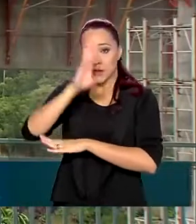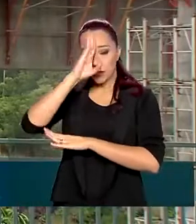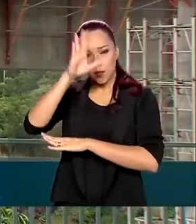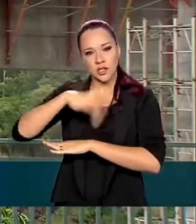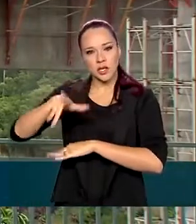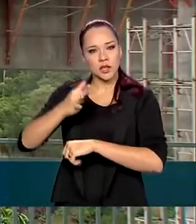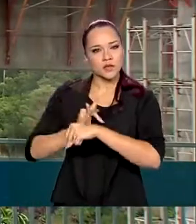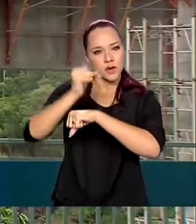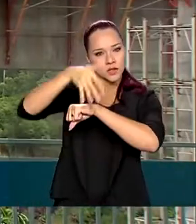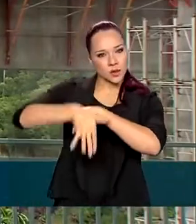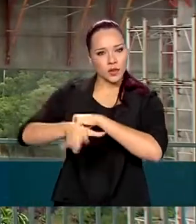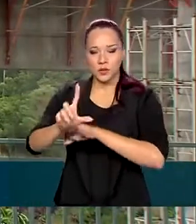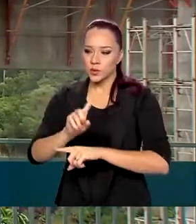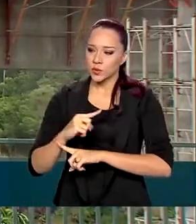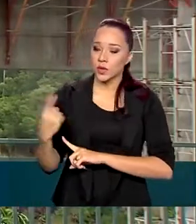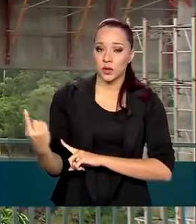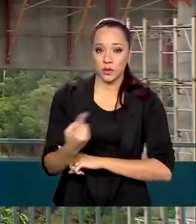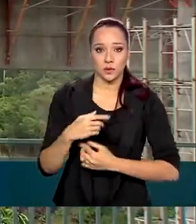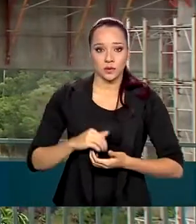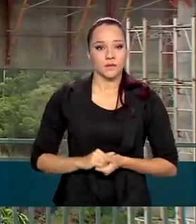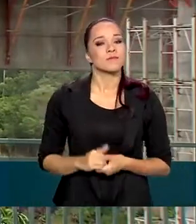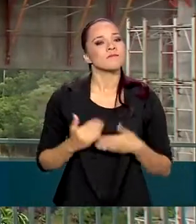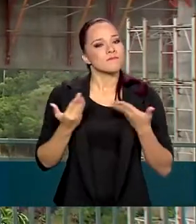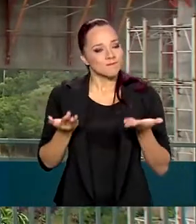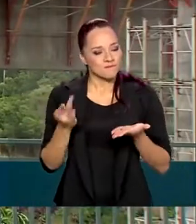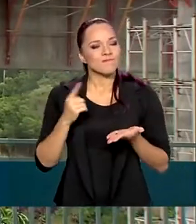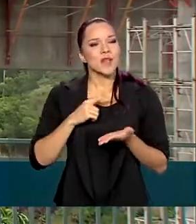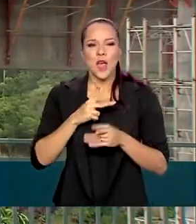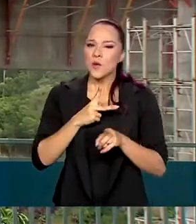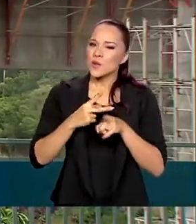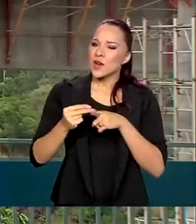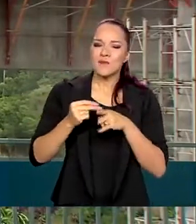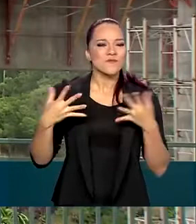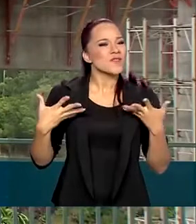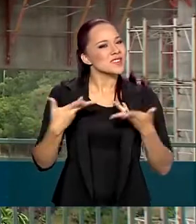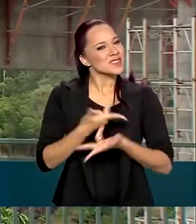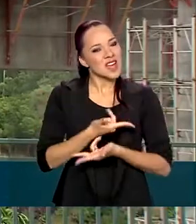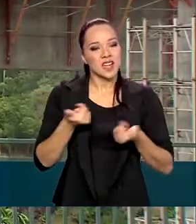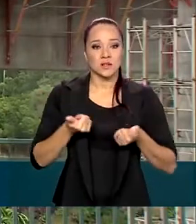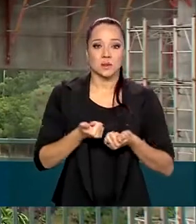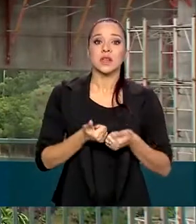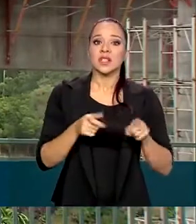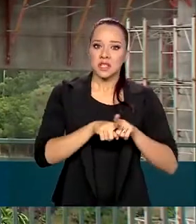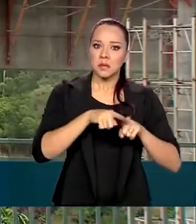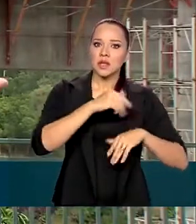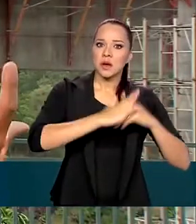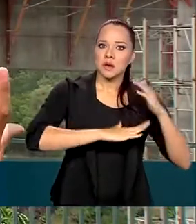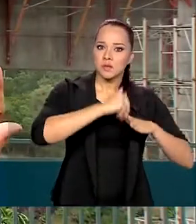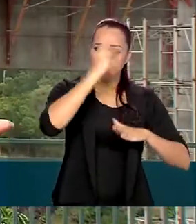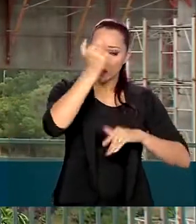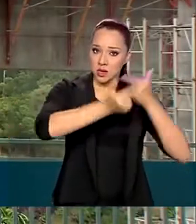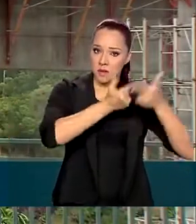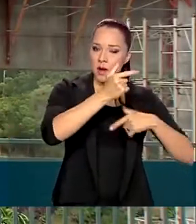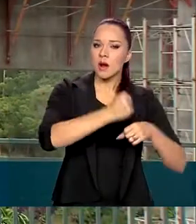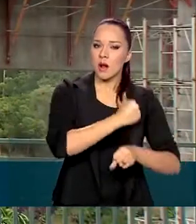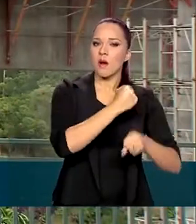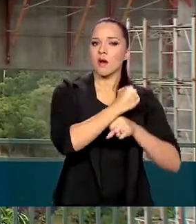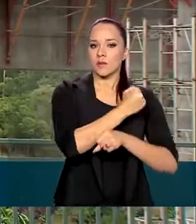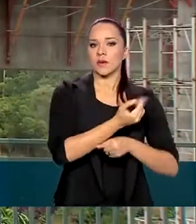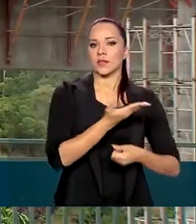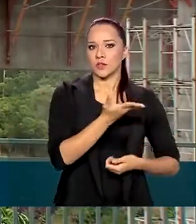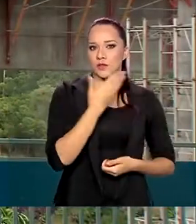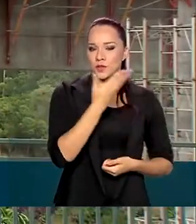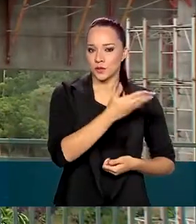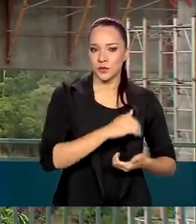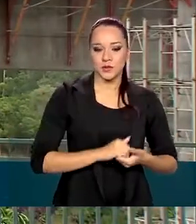área de Foz do Iguaçu e do entorno. Então isso é um ganho fantástico. Além da qualificação das pessoas que trabalham na obra dessa natureza.